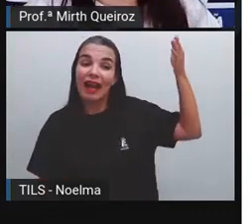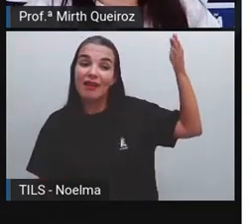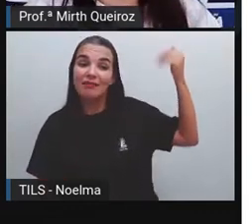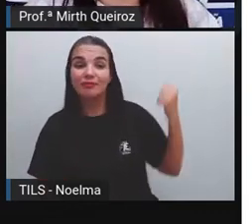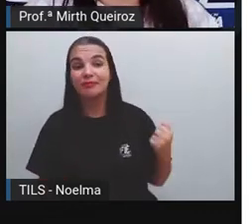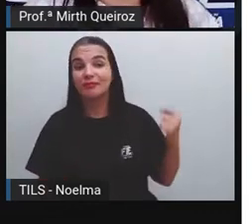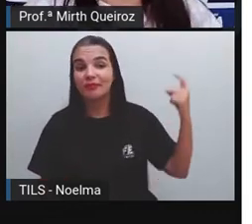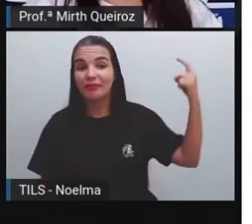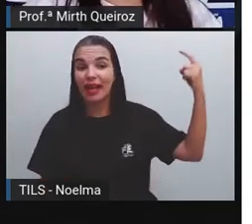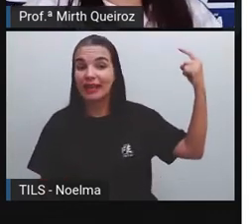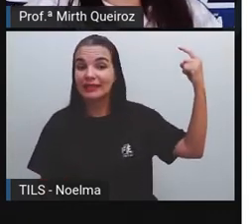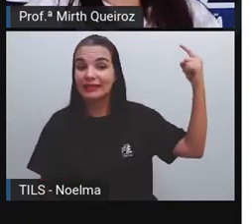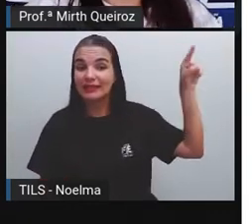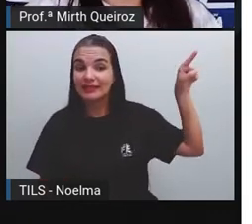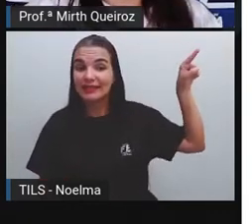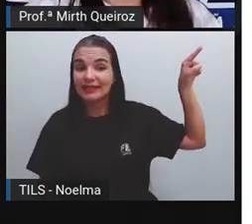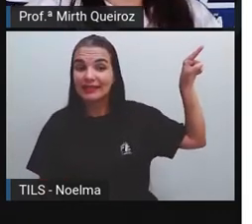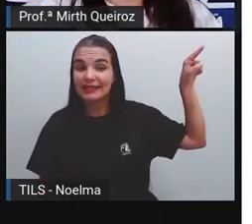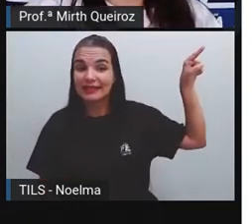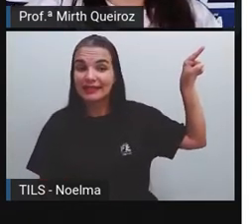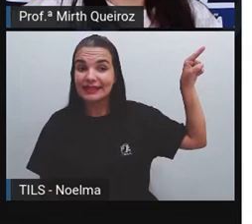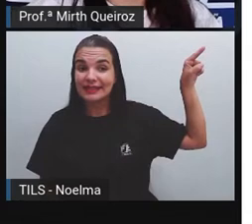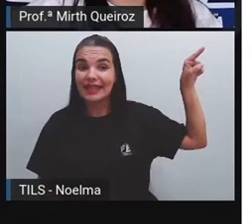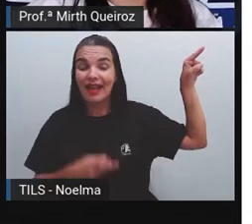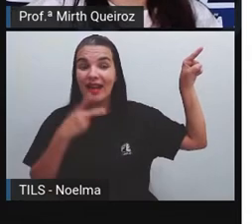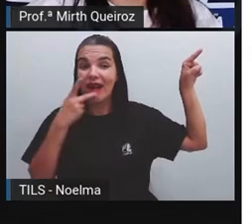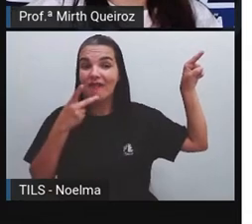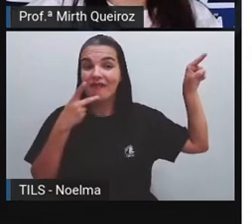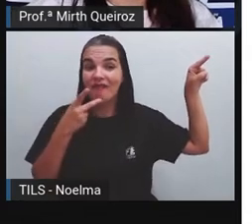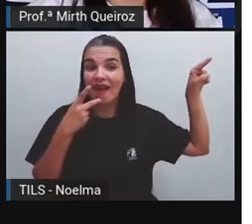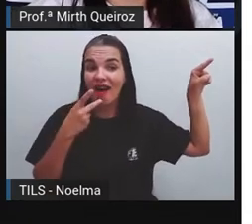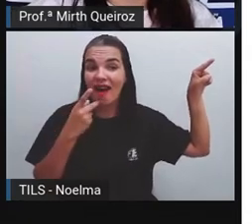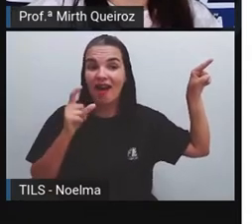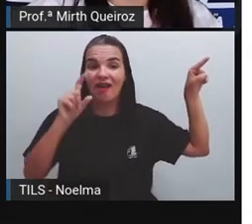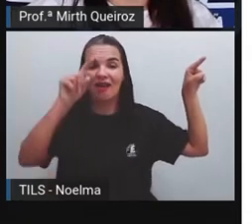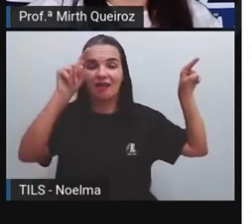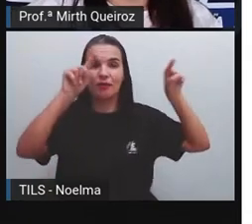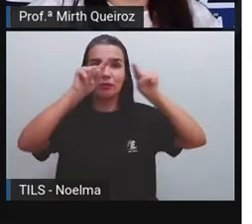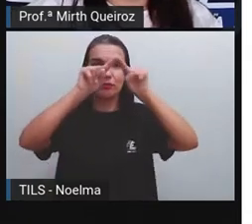livro? Perdão. Pensamento, né? Os balões aí.